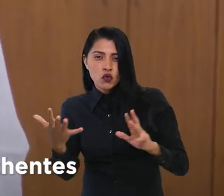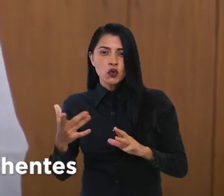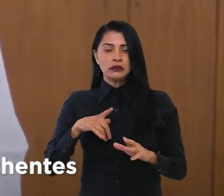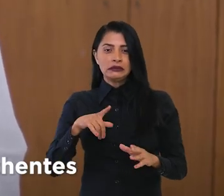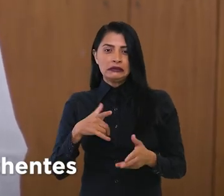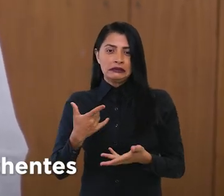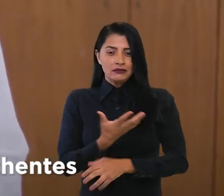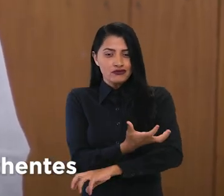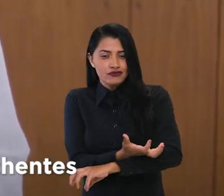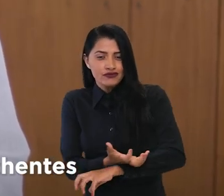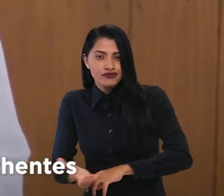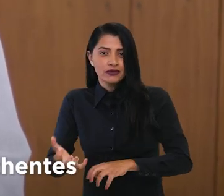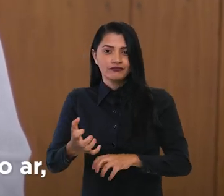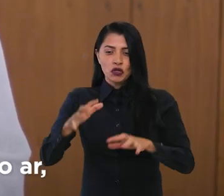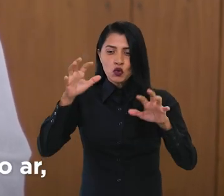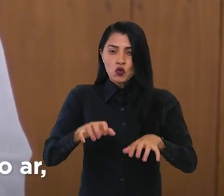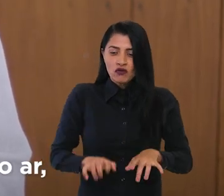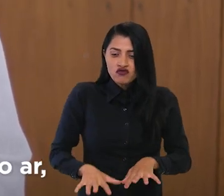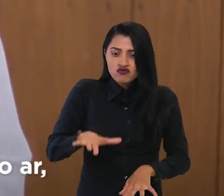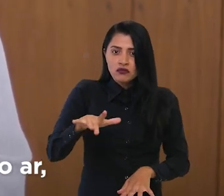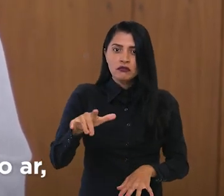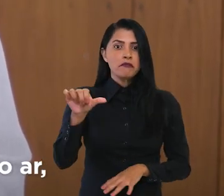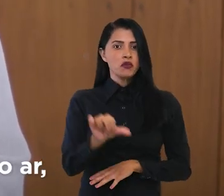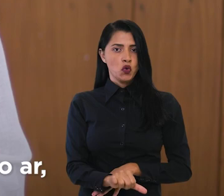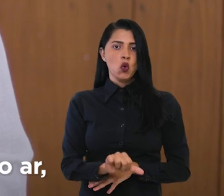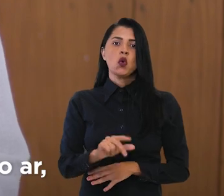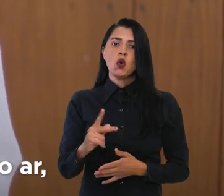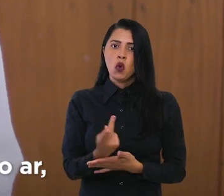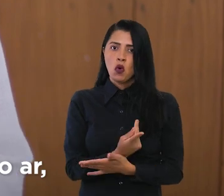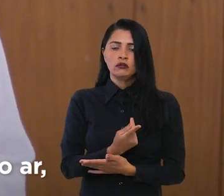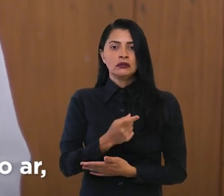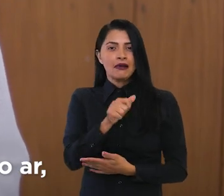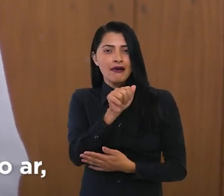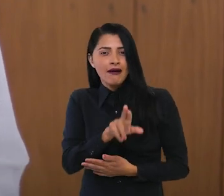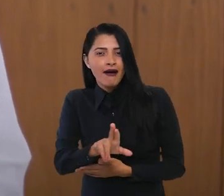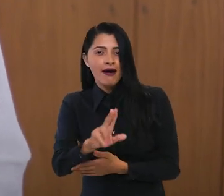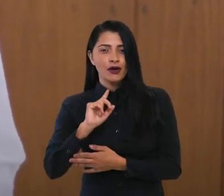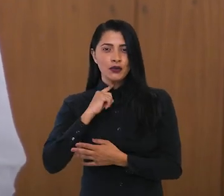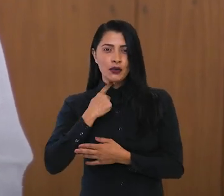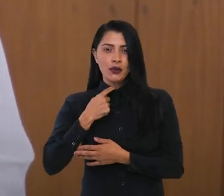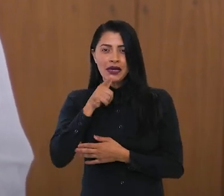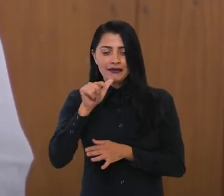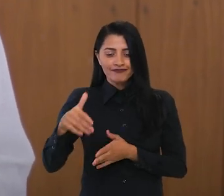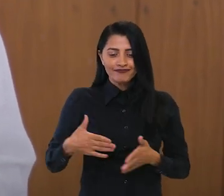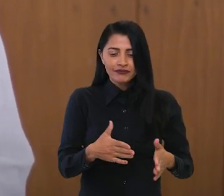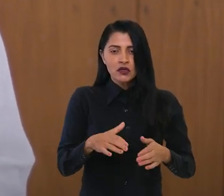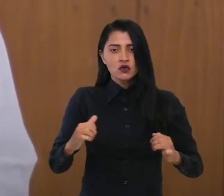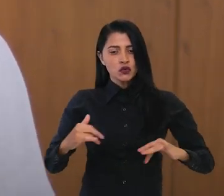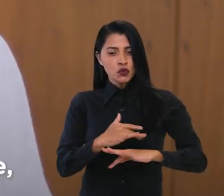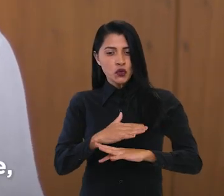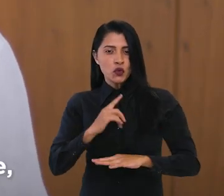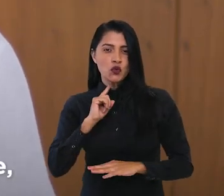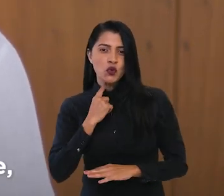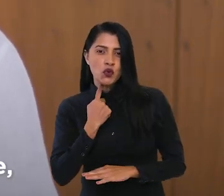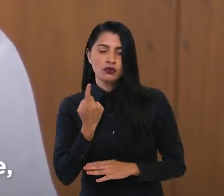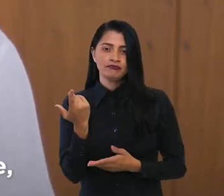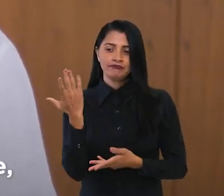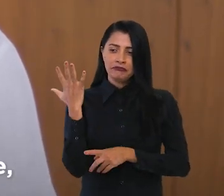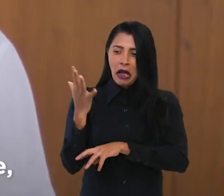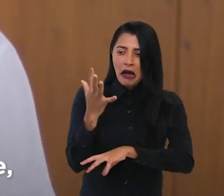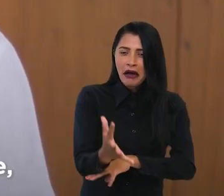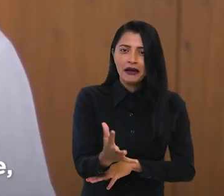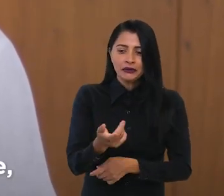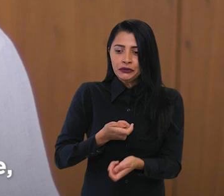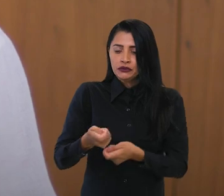no clima, com secas e enchentes cada vez mais severas, poluição do ar, rios e oceanos. Desmatamento